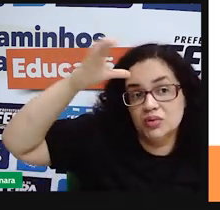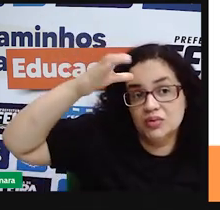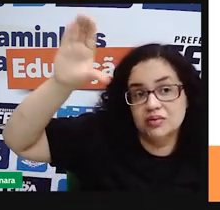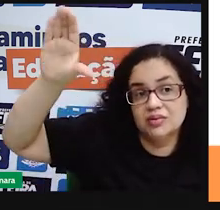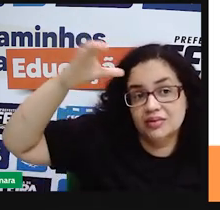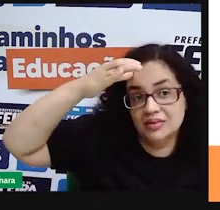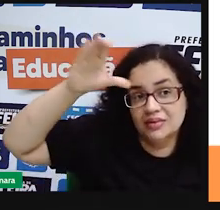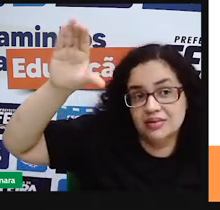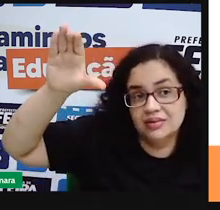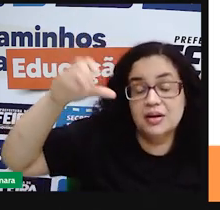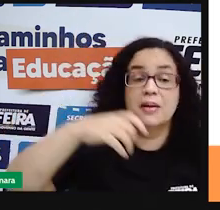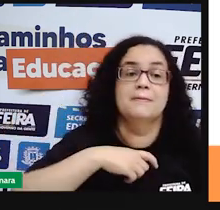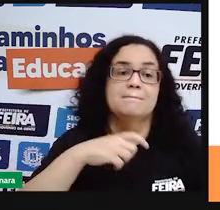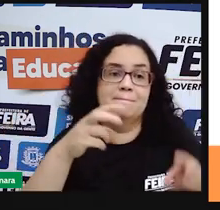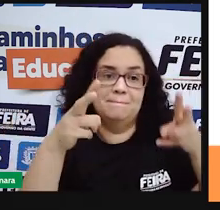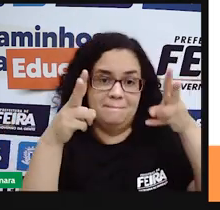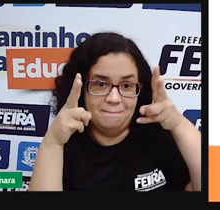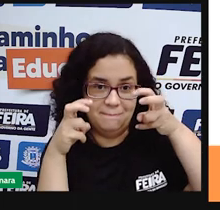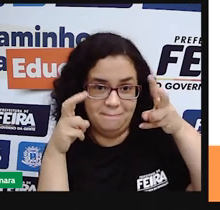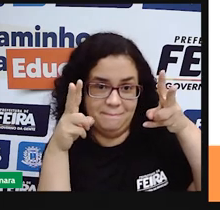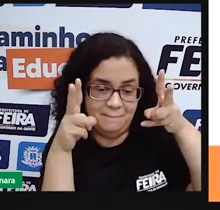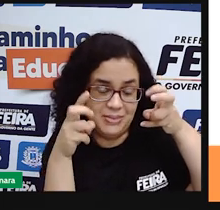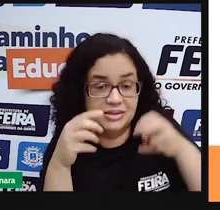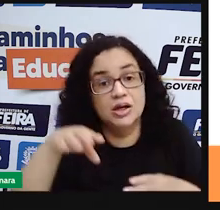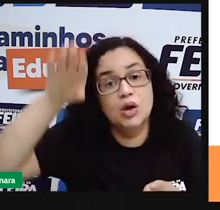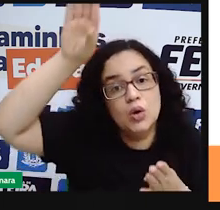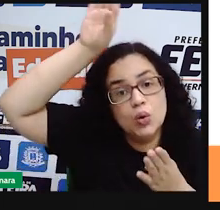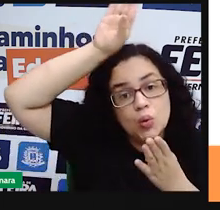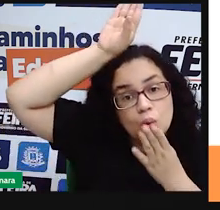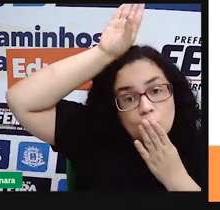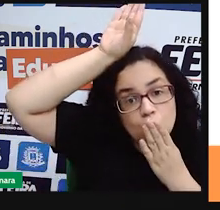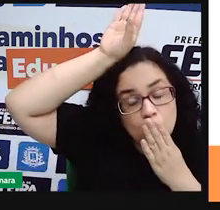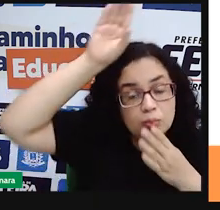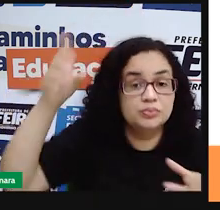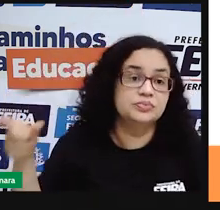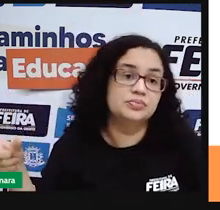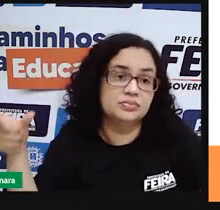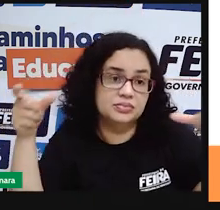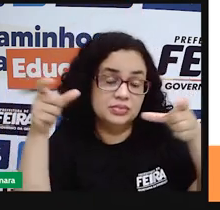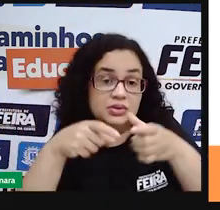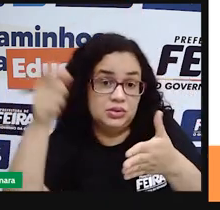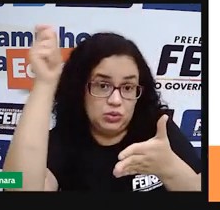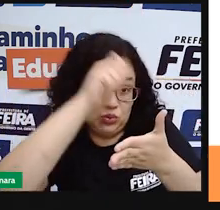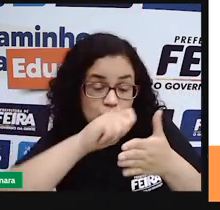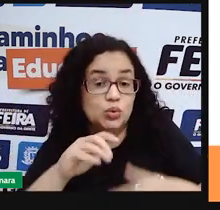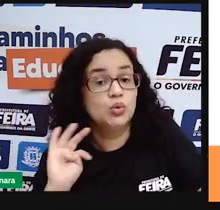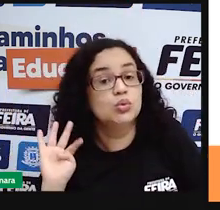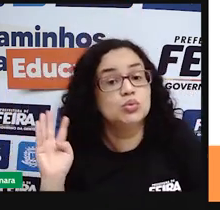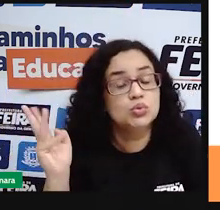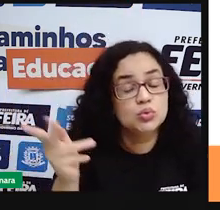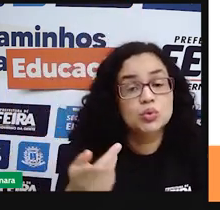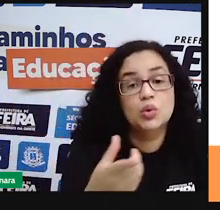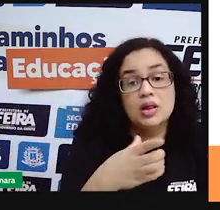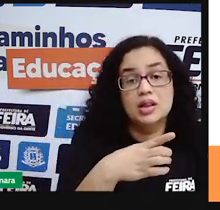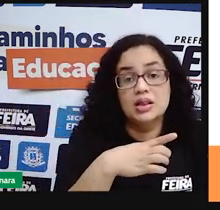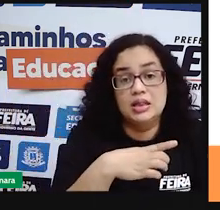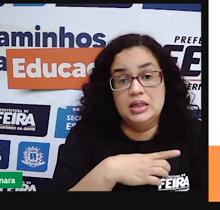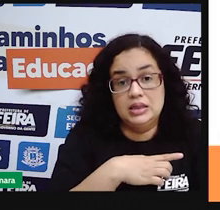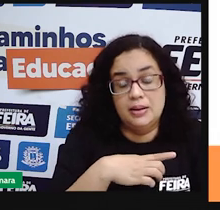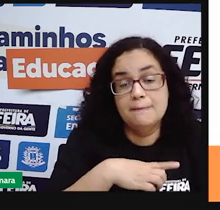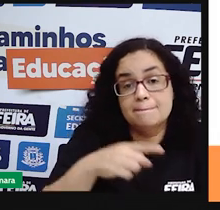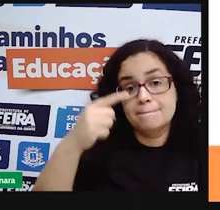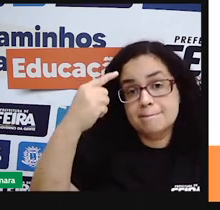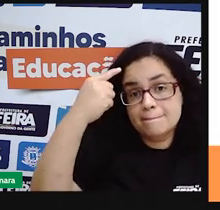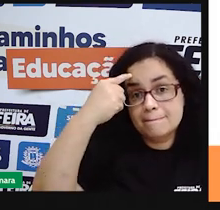a gente percebe que a cultura indígena é uma forma resumida para descrever tudo que foi produzido pensado e